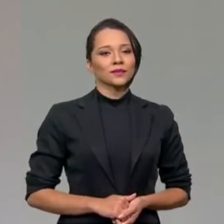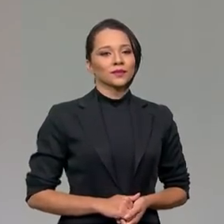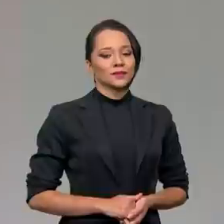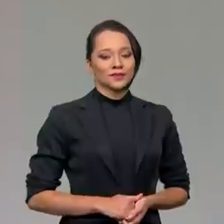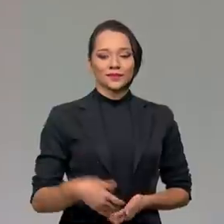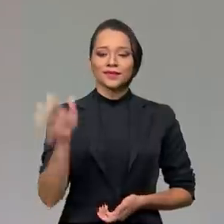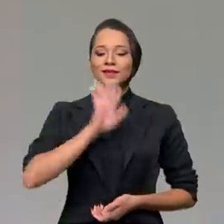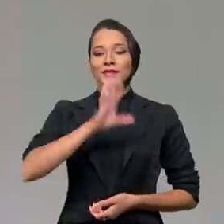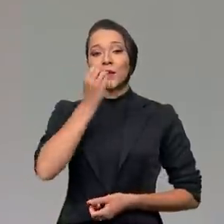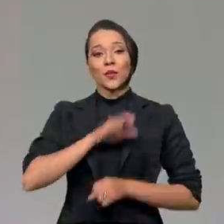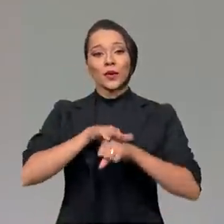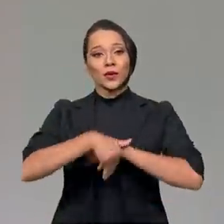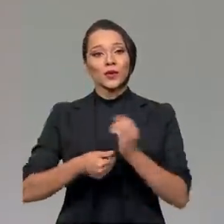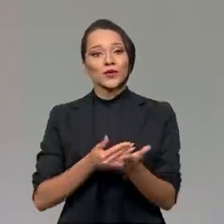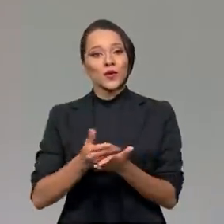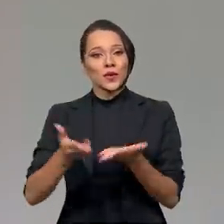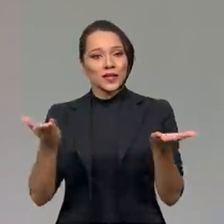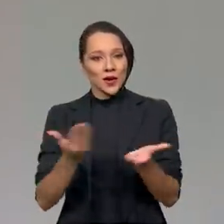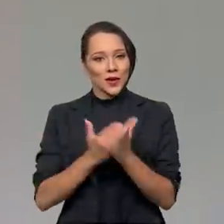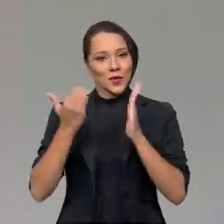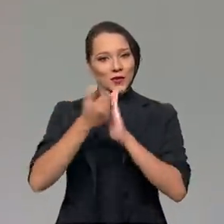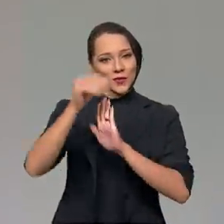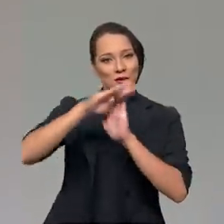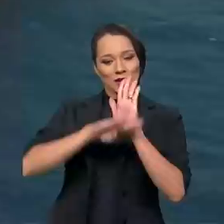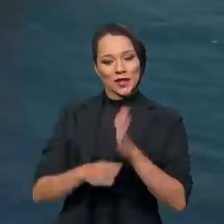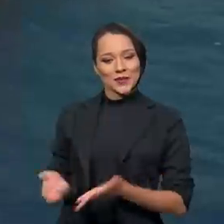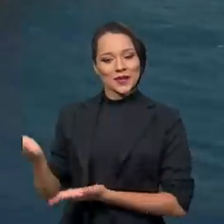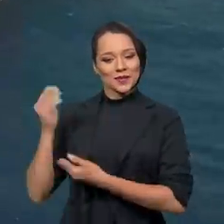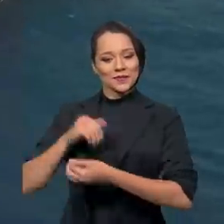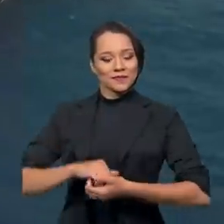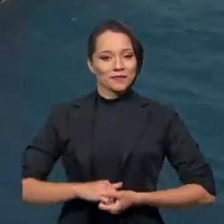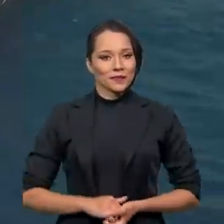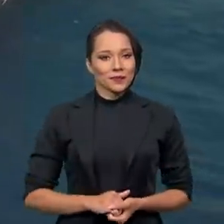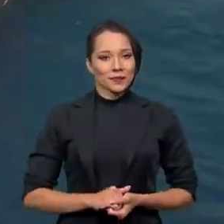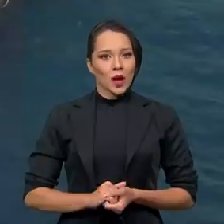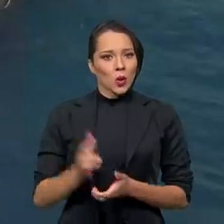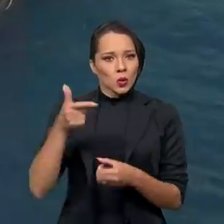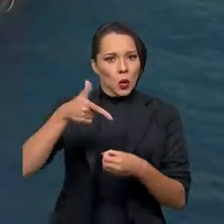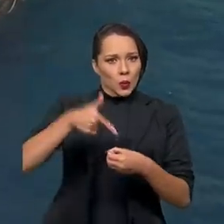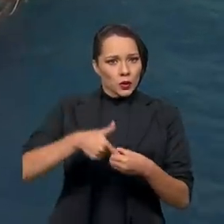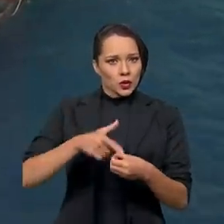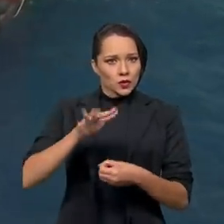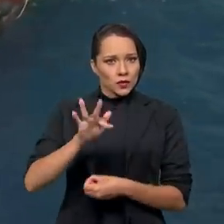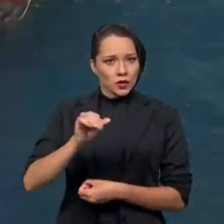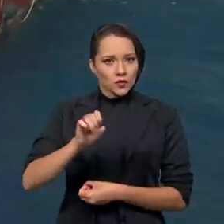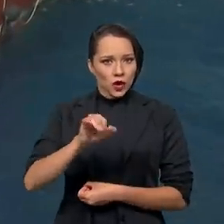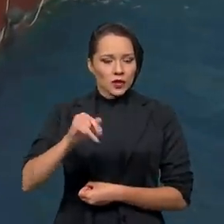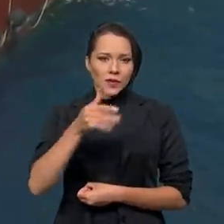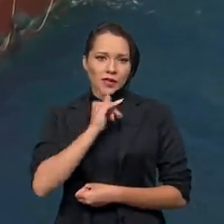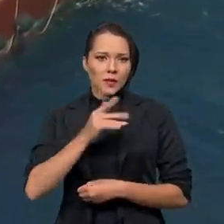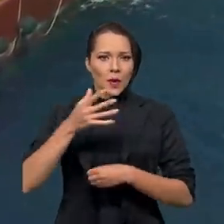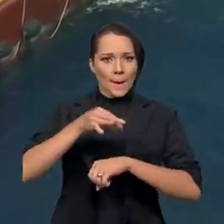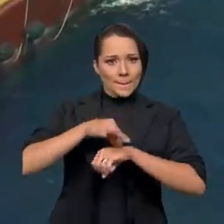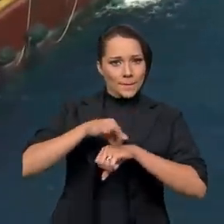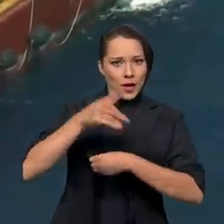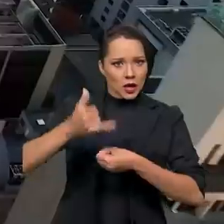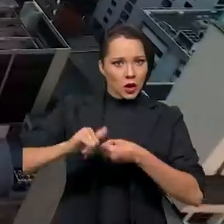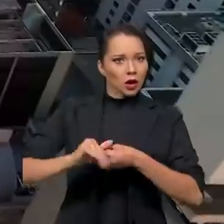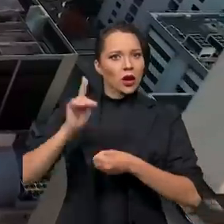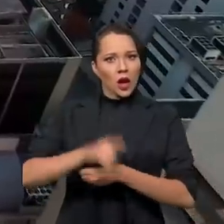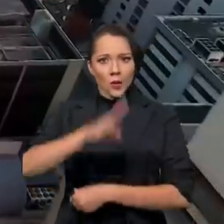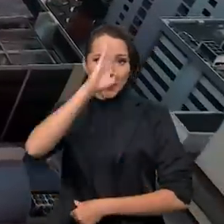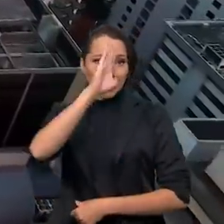Olá, boa noite. Começa agora mais um Brasil em pauta. Os combustíveis fósseis como o petróleo ainda são